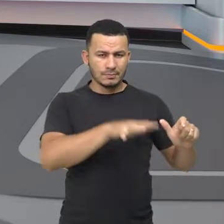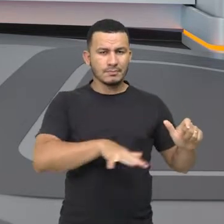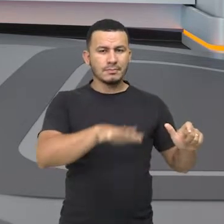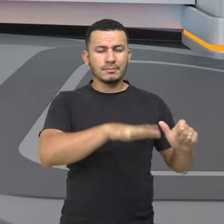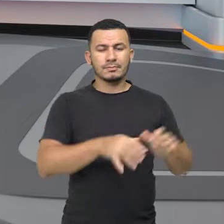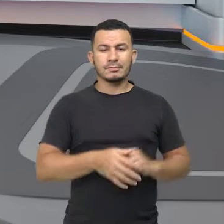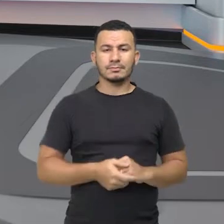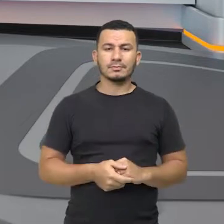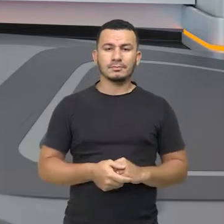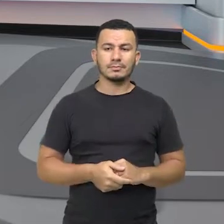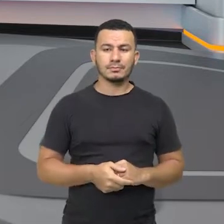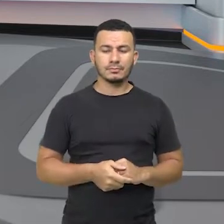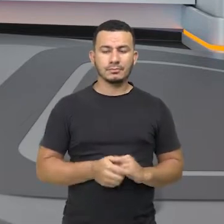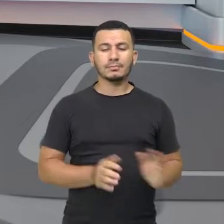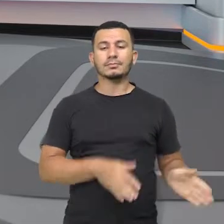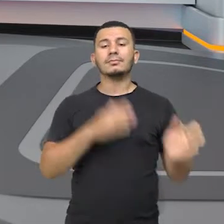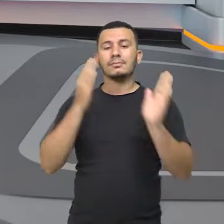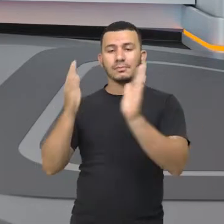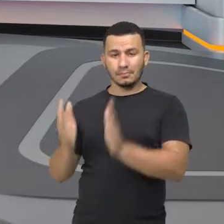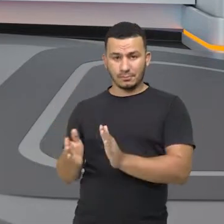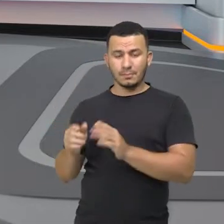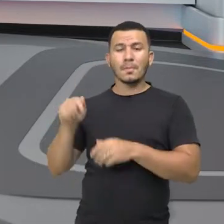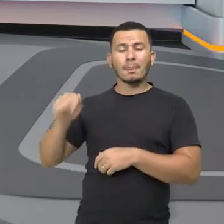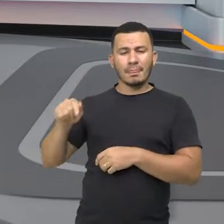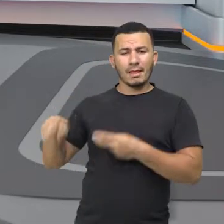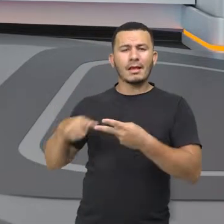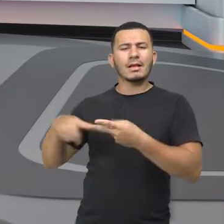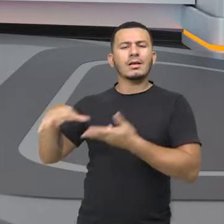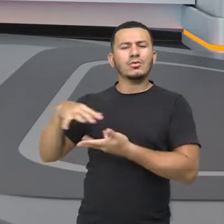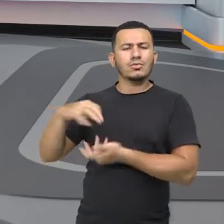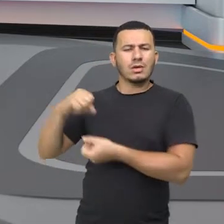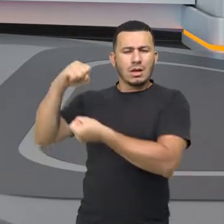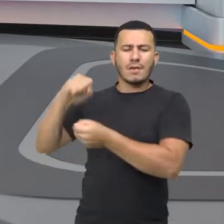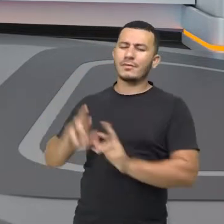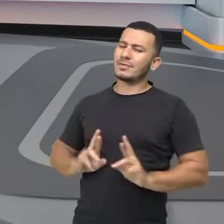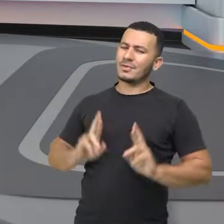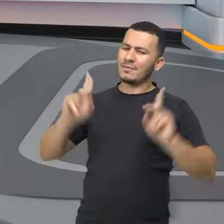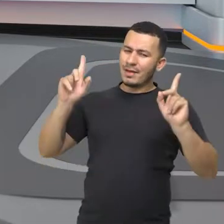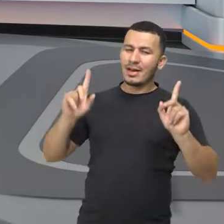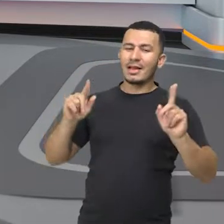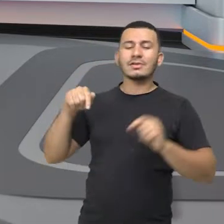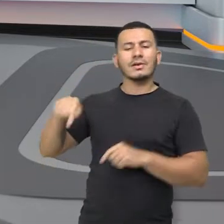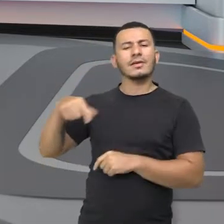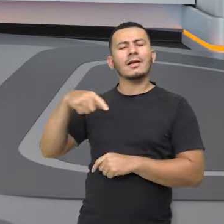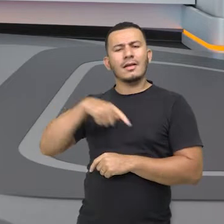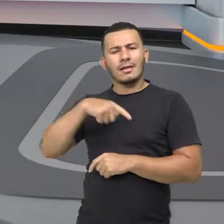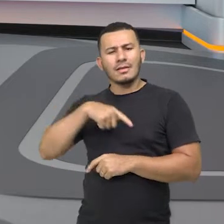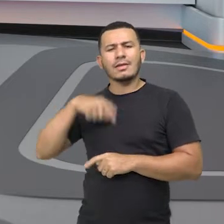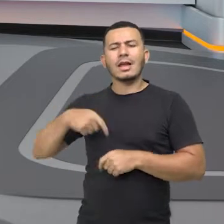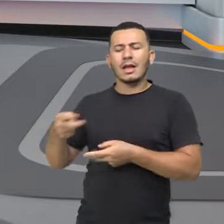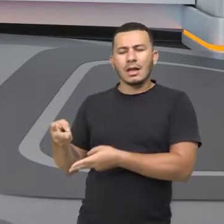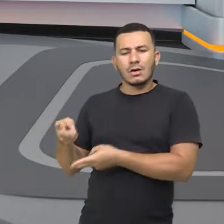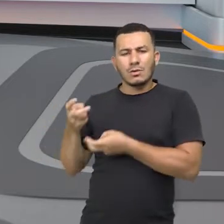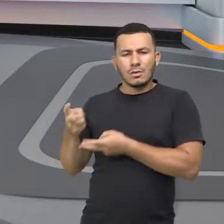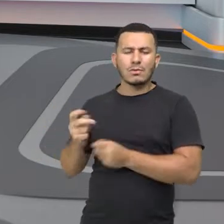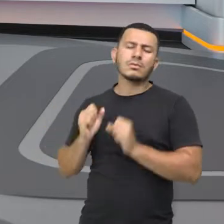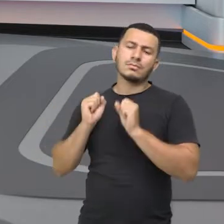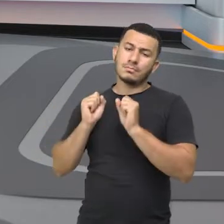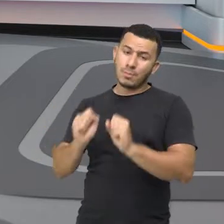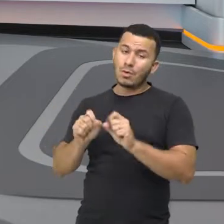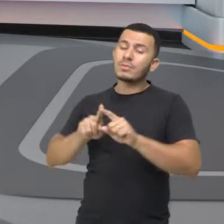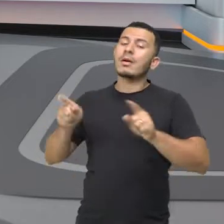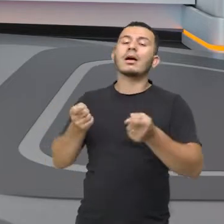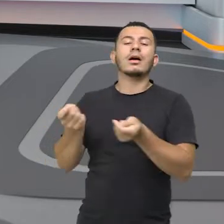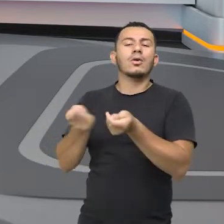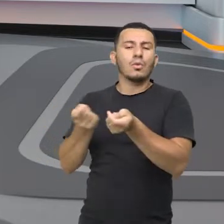aquela UC. Já as de uso sustentável é diferente. Vai haver a forma de explorar aquele recurso,